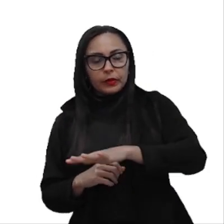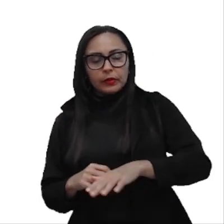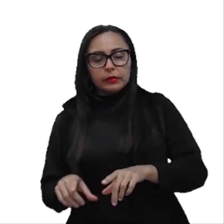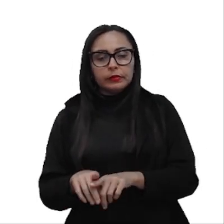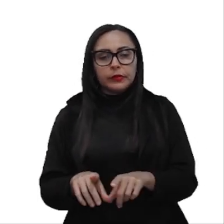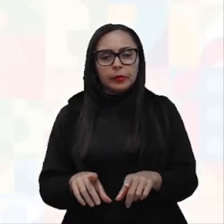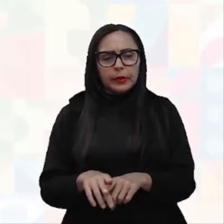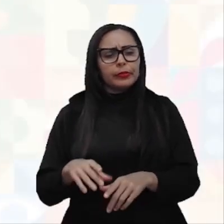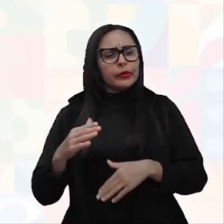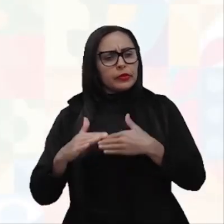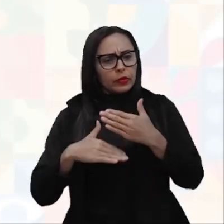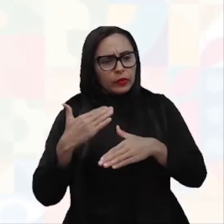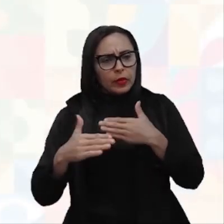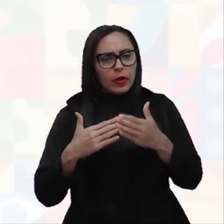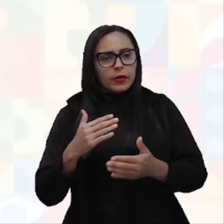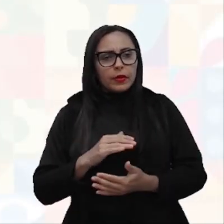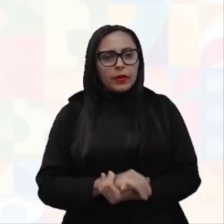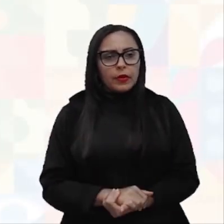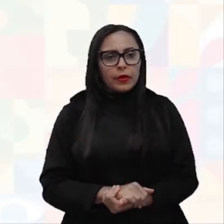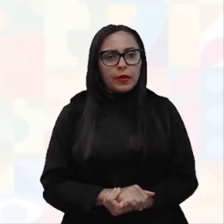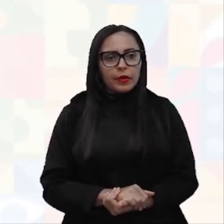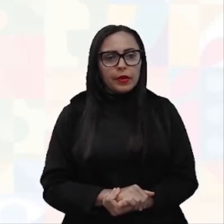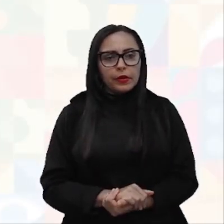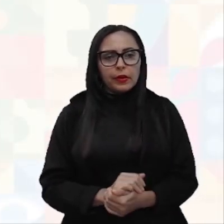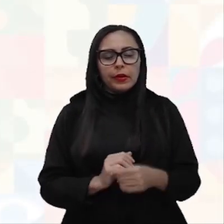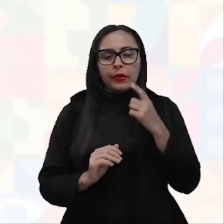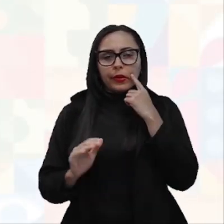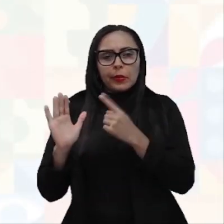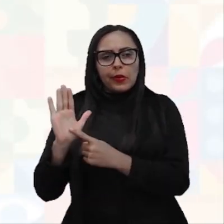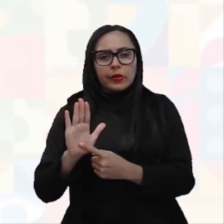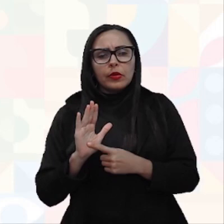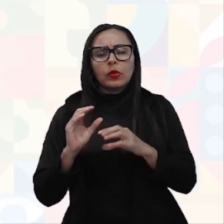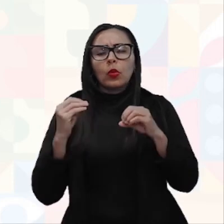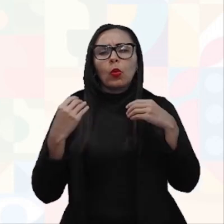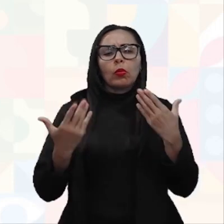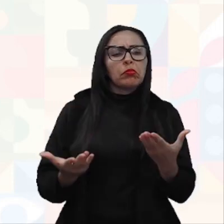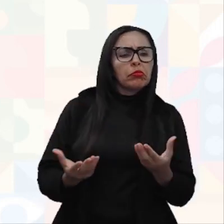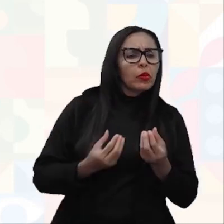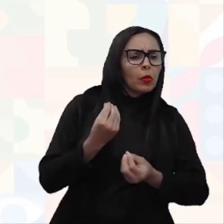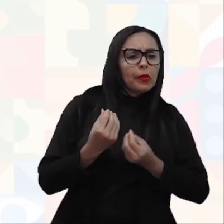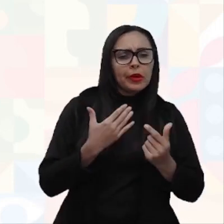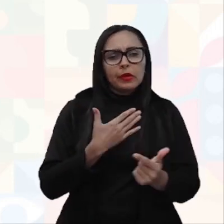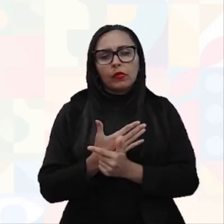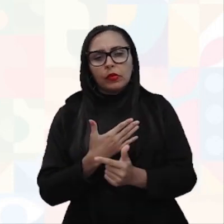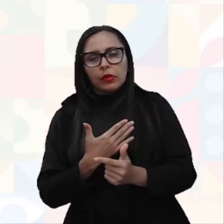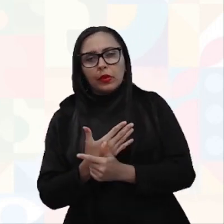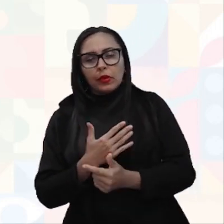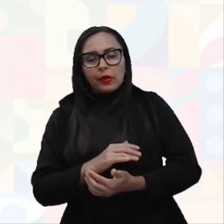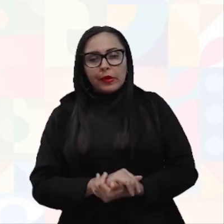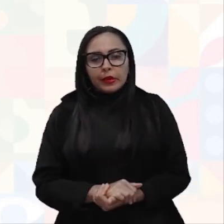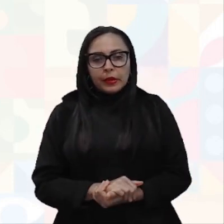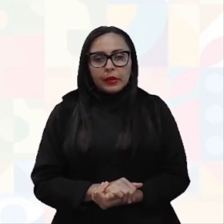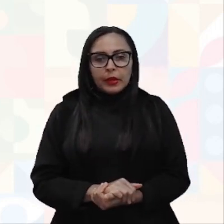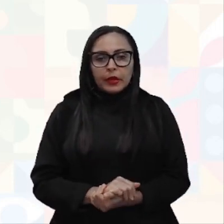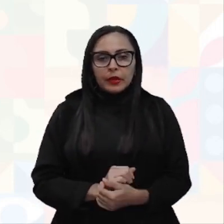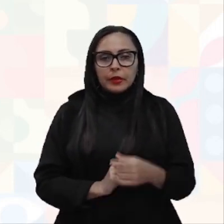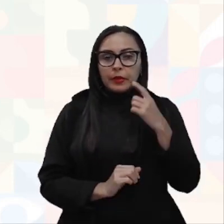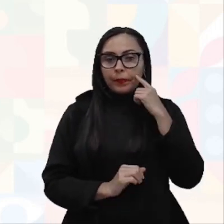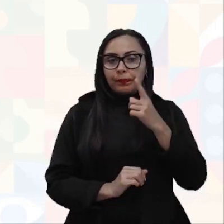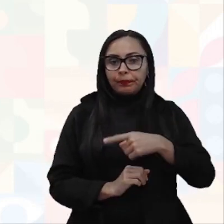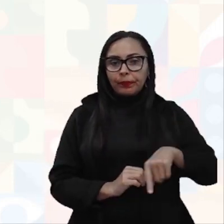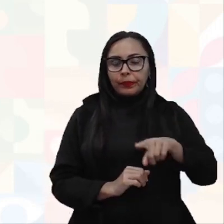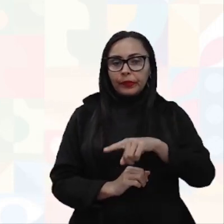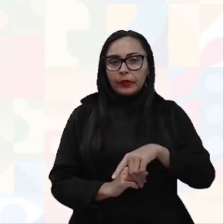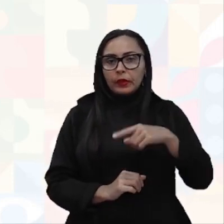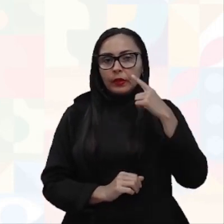Tá ok, gente? Então, tá aí mostrando como é que funciona, né, essas ligações, né? Então, o usuário vai lá, pede alguma coisa num, né,